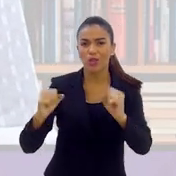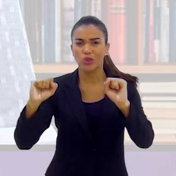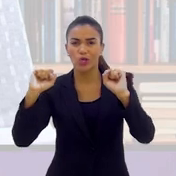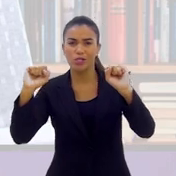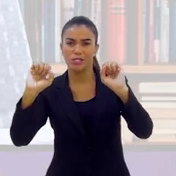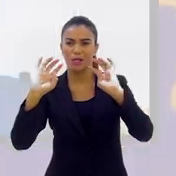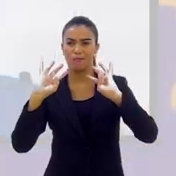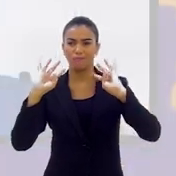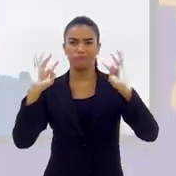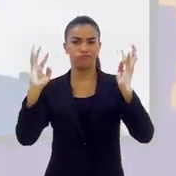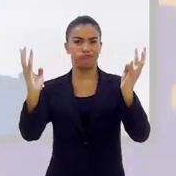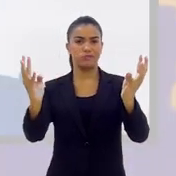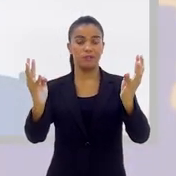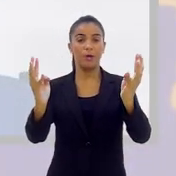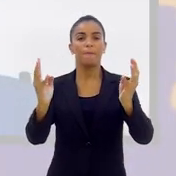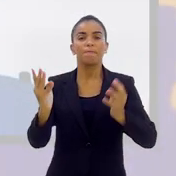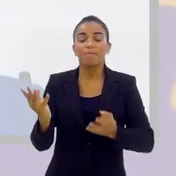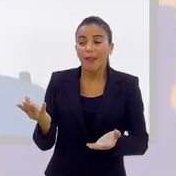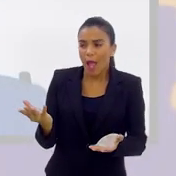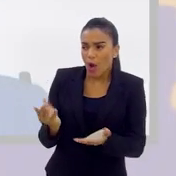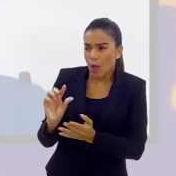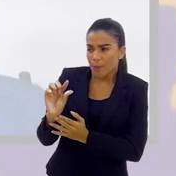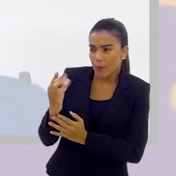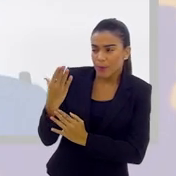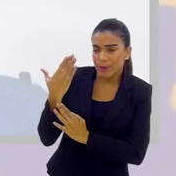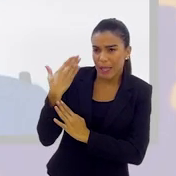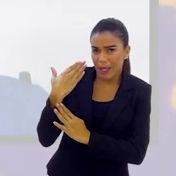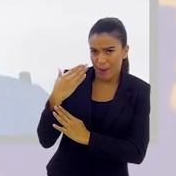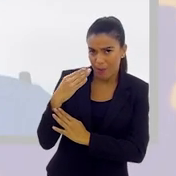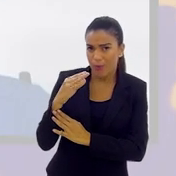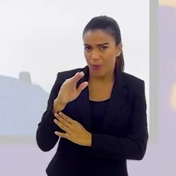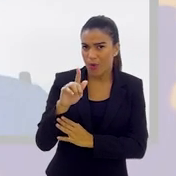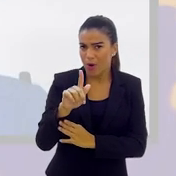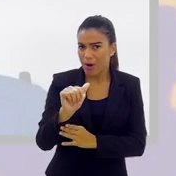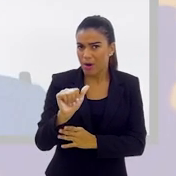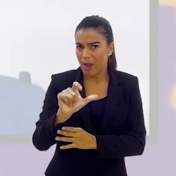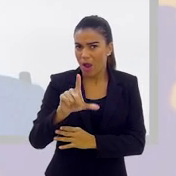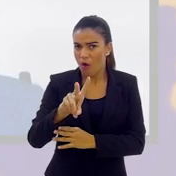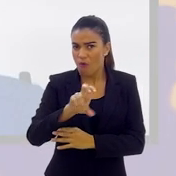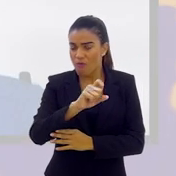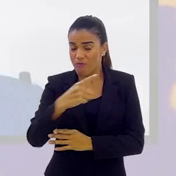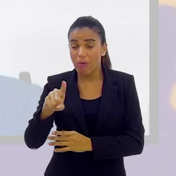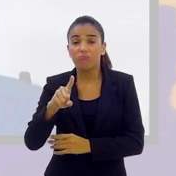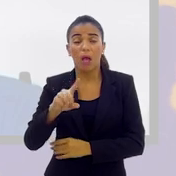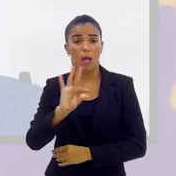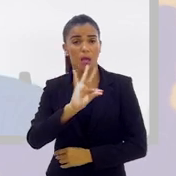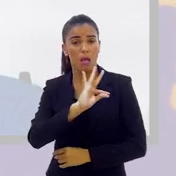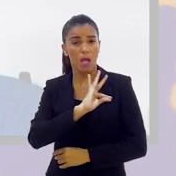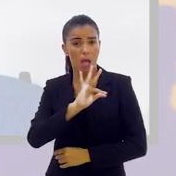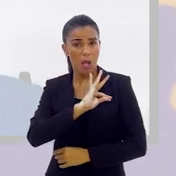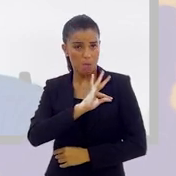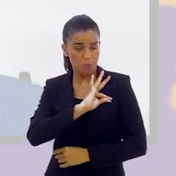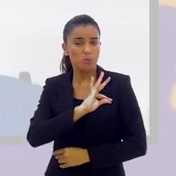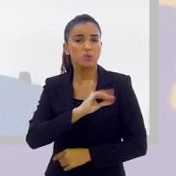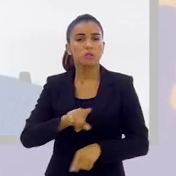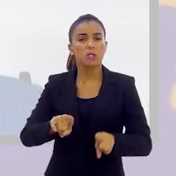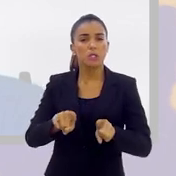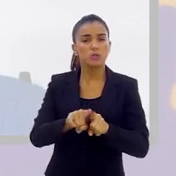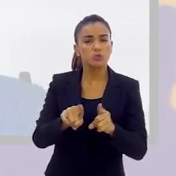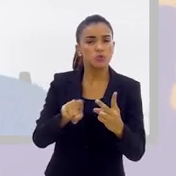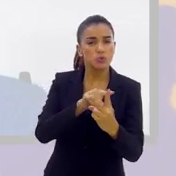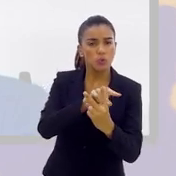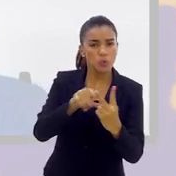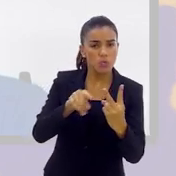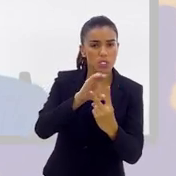das torcidas. Galvão, recentemente, no Fla-Flu, a Polícia Militar e até a Polícia Civil,